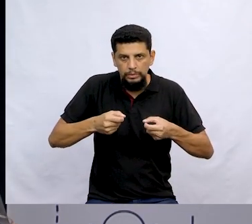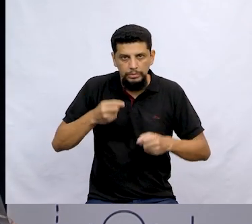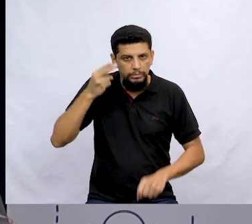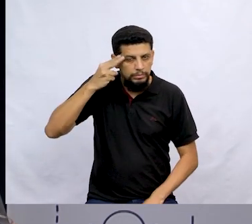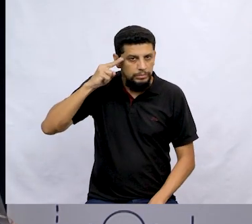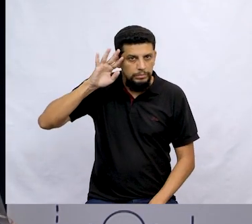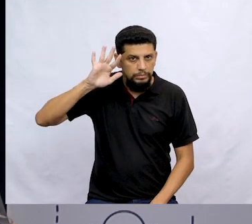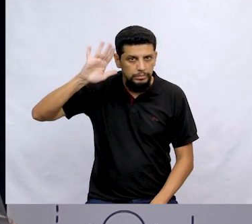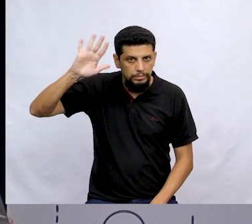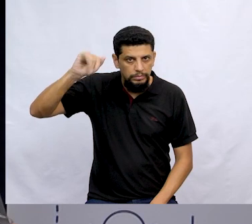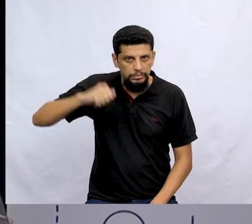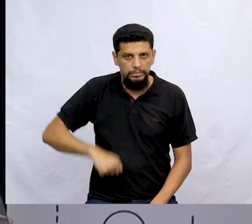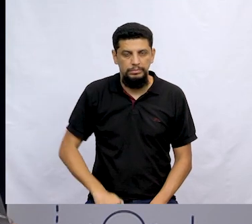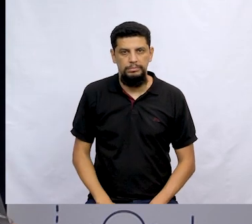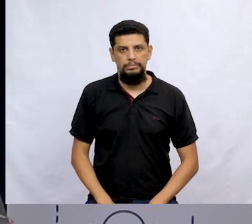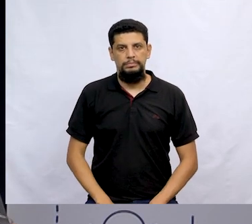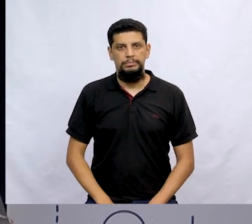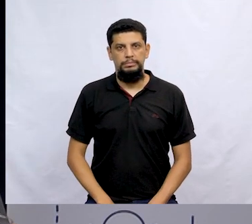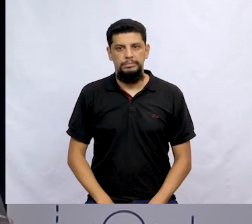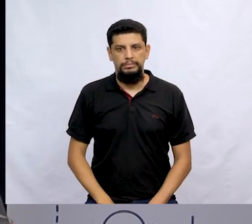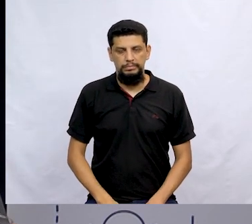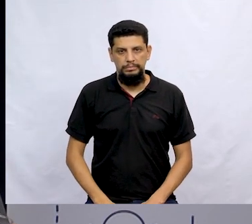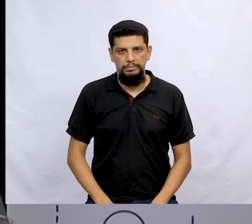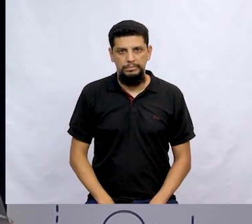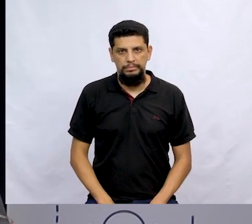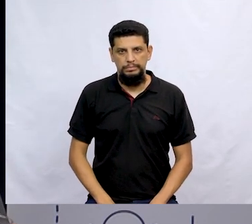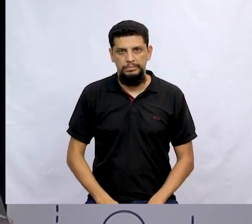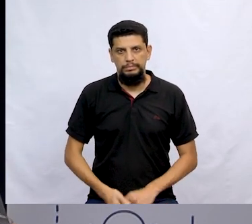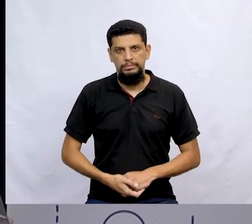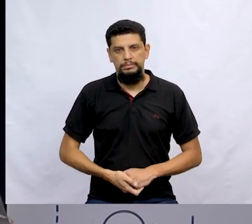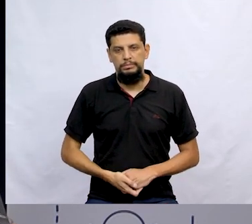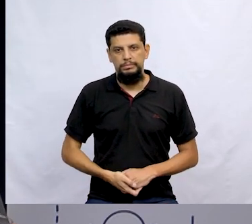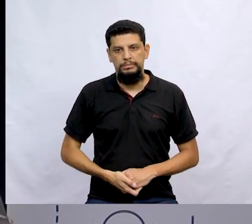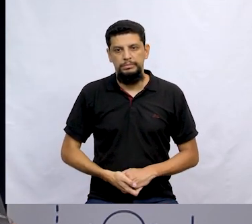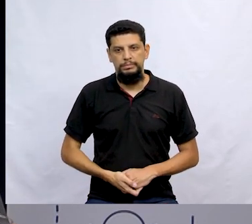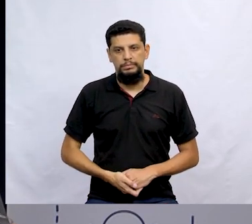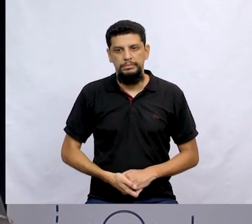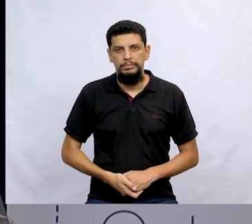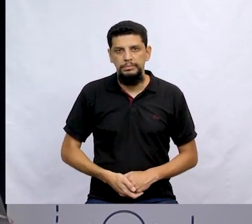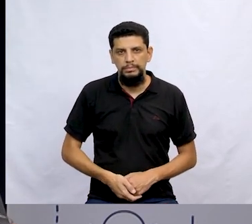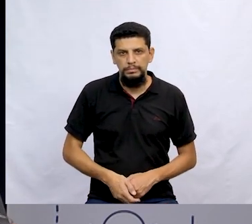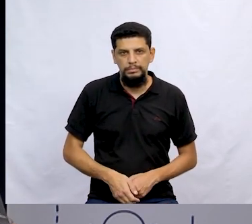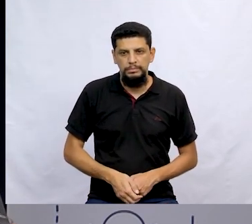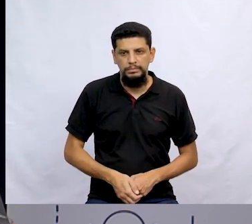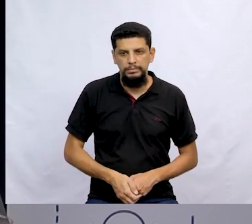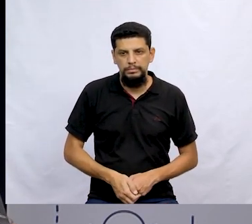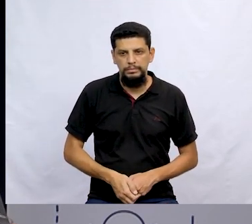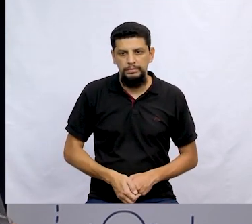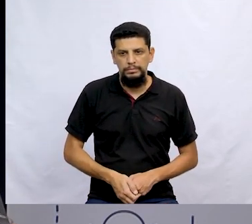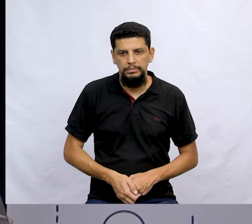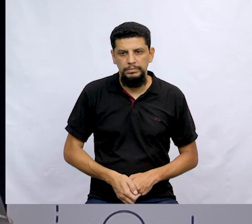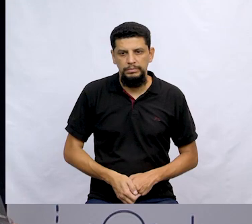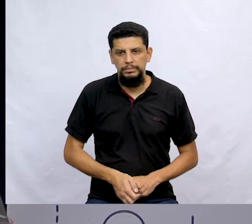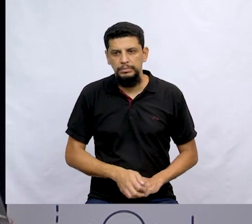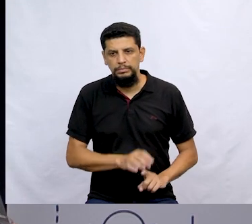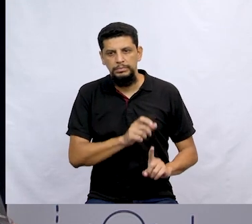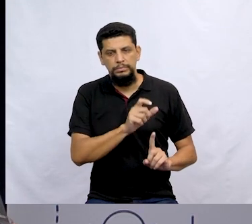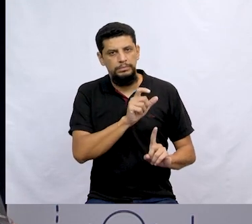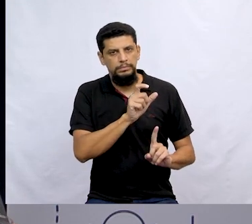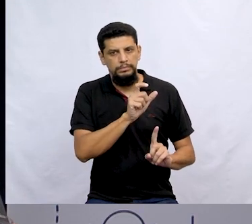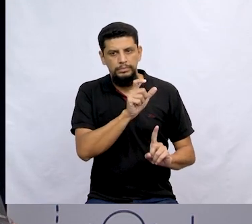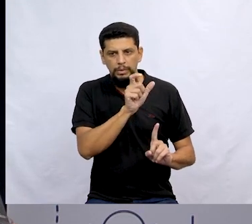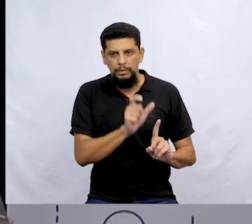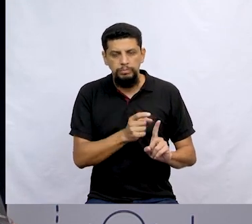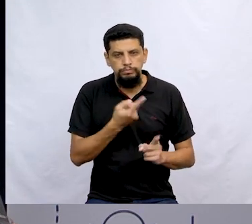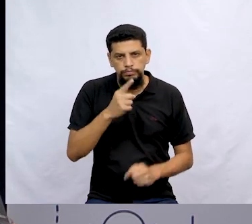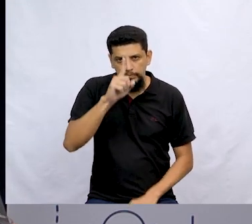Anzanelo Carrascosa e Juliana Bolini, editora Cipioli. Zelito Traquitana era o